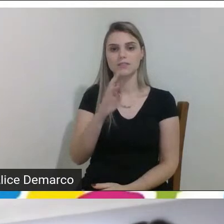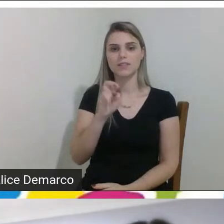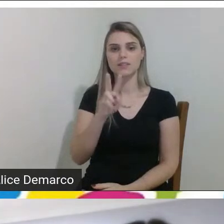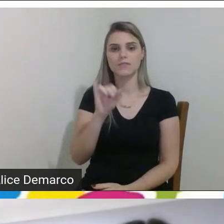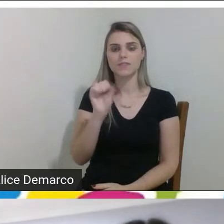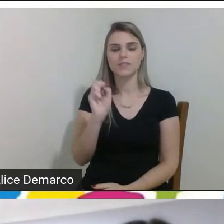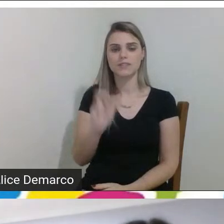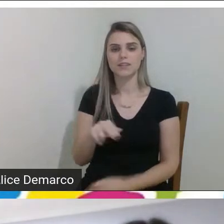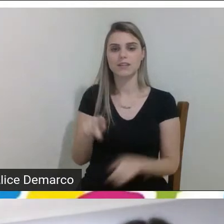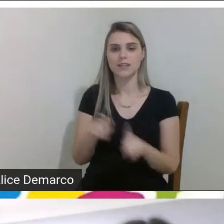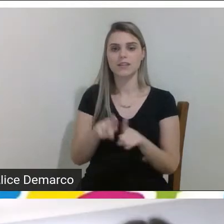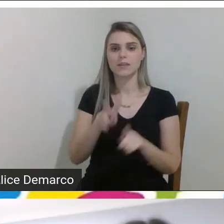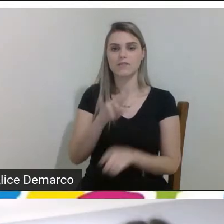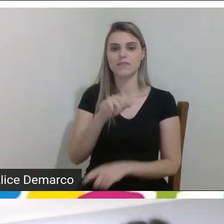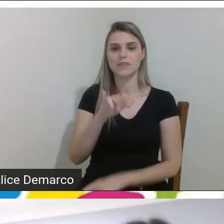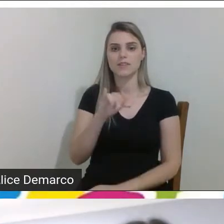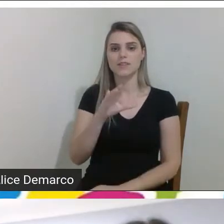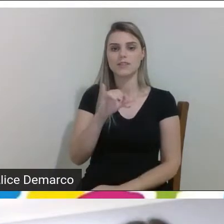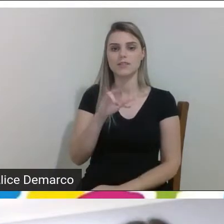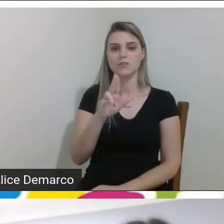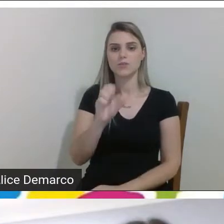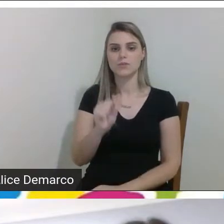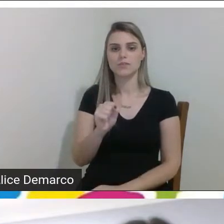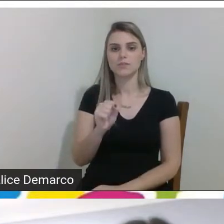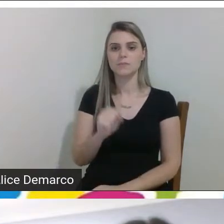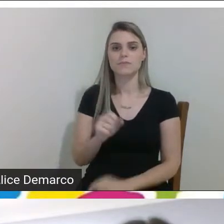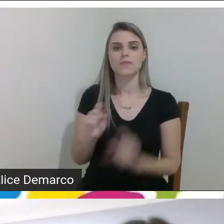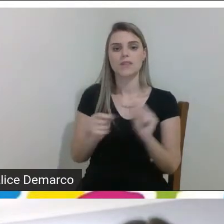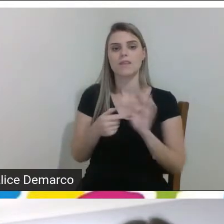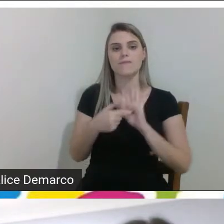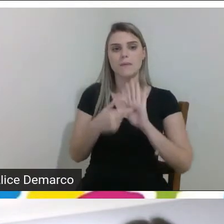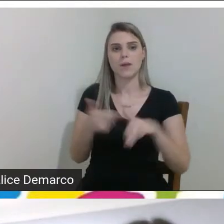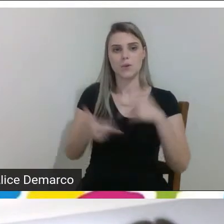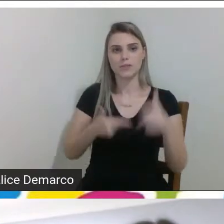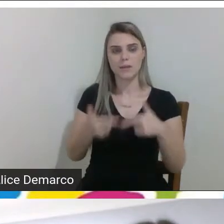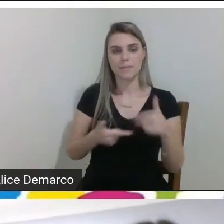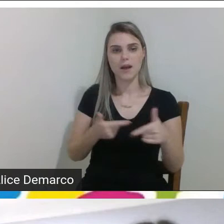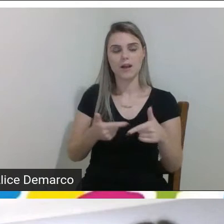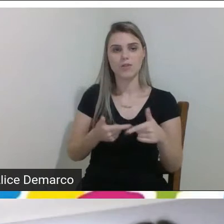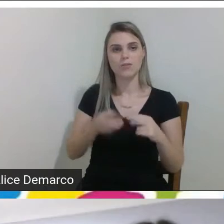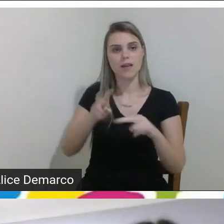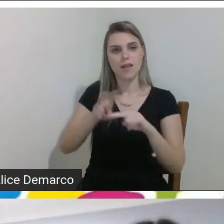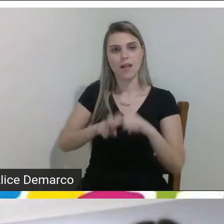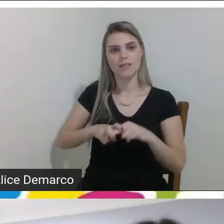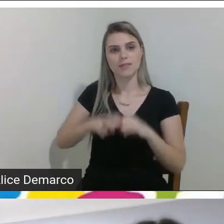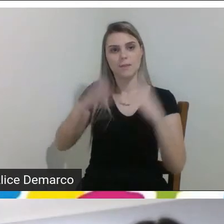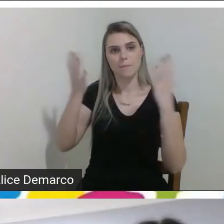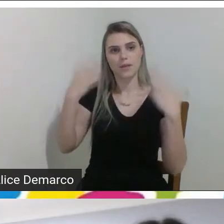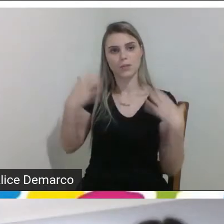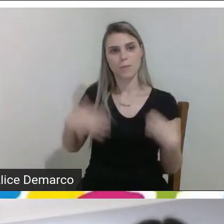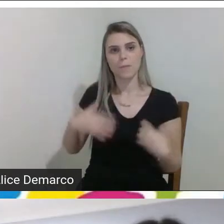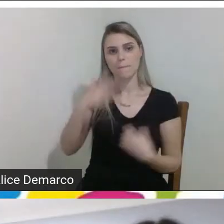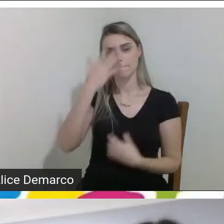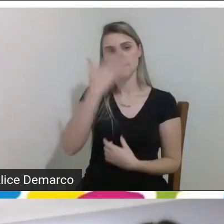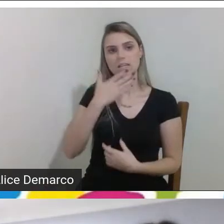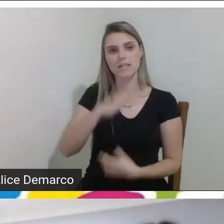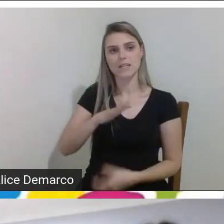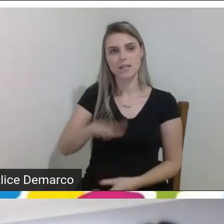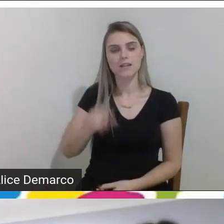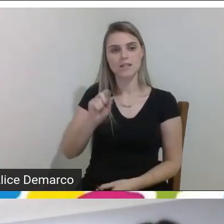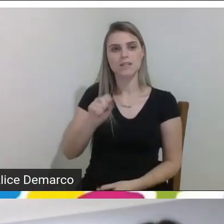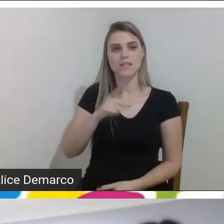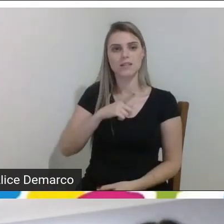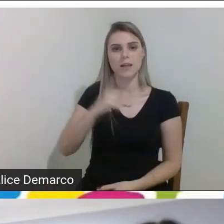Martarello que vão apresentar o trabalho cadeira de banho para crianças com paralisia cerebral